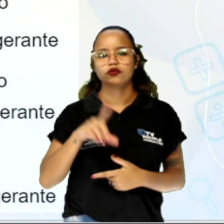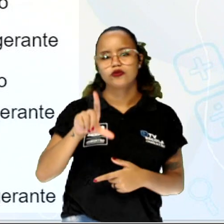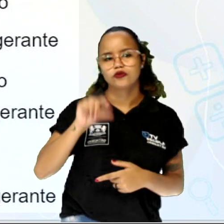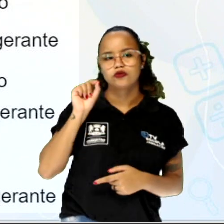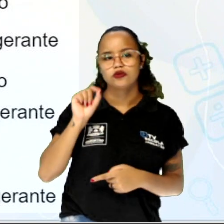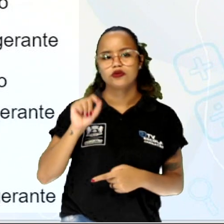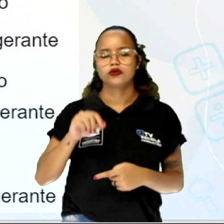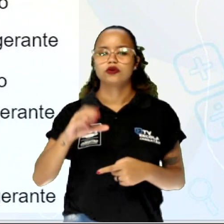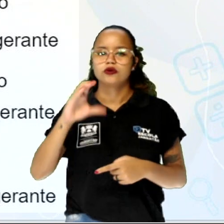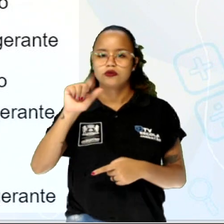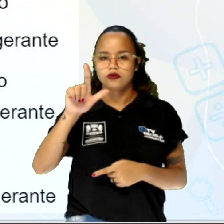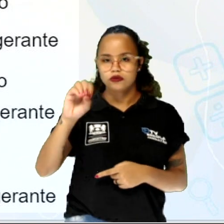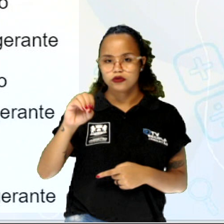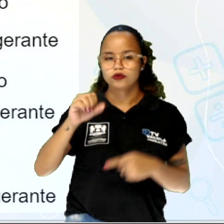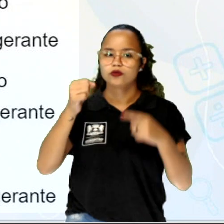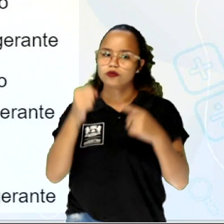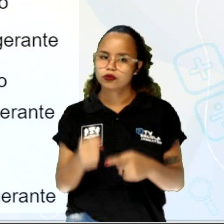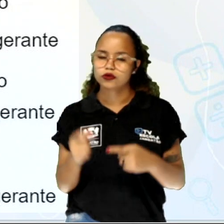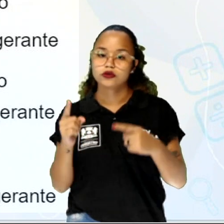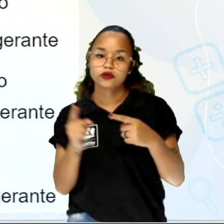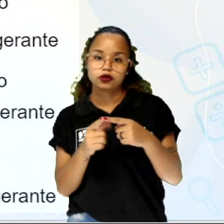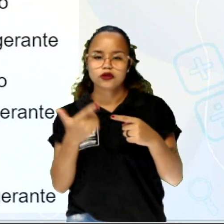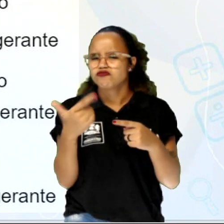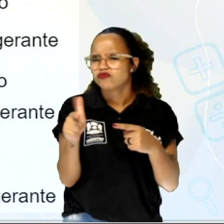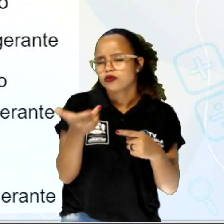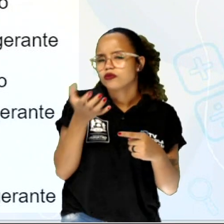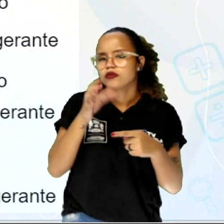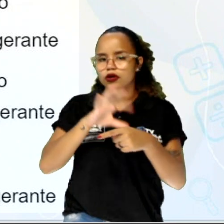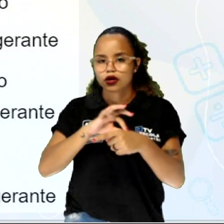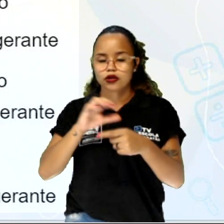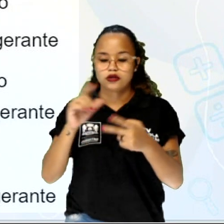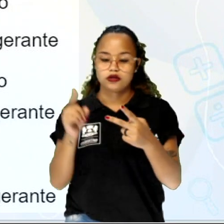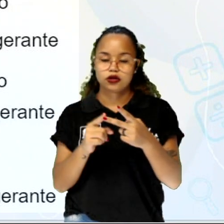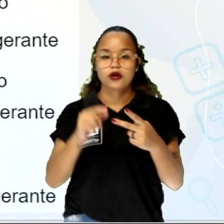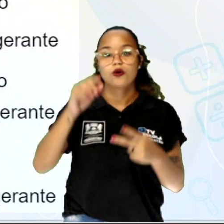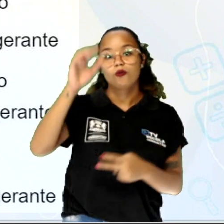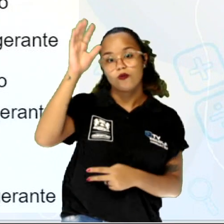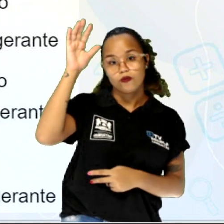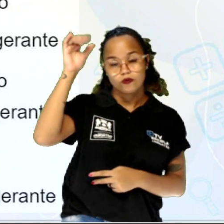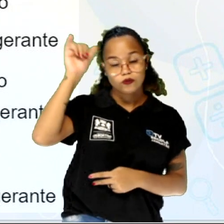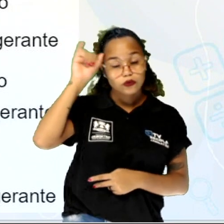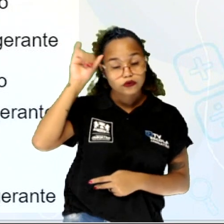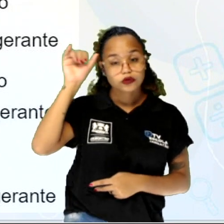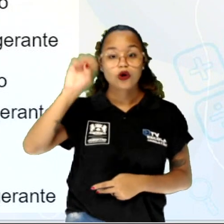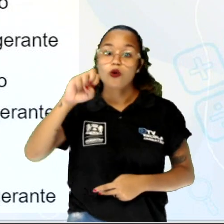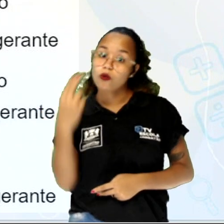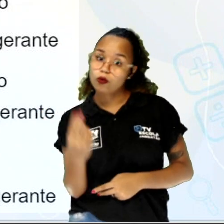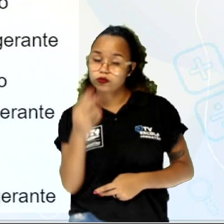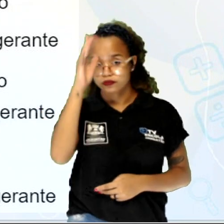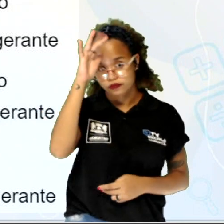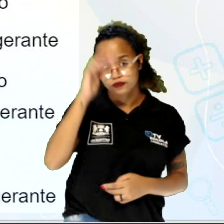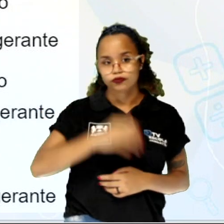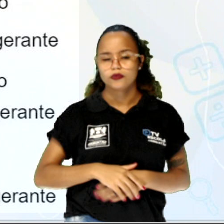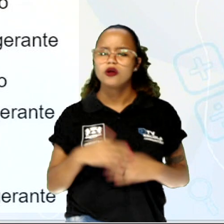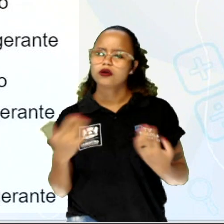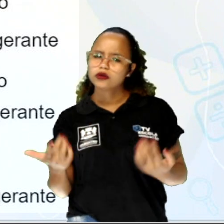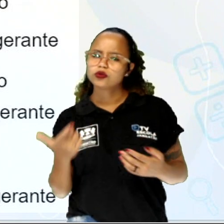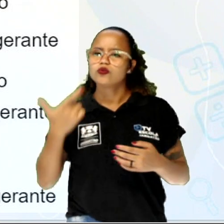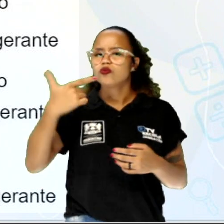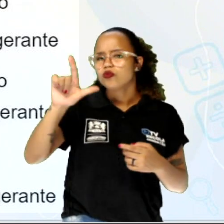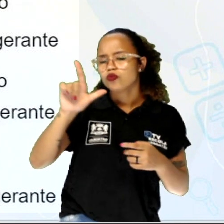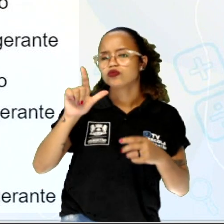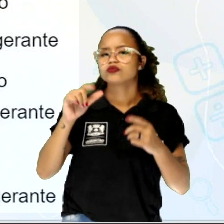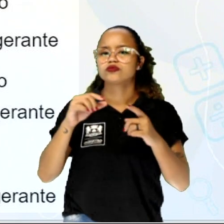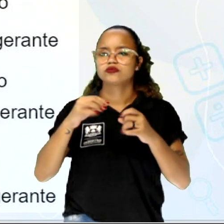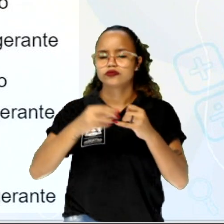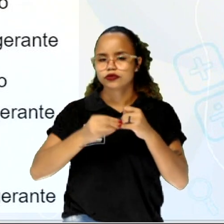o feijão com caldo, você pode escolher a carne vegetariana, bovina ou frango. Se também você escolher o feijão tropeiro, você também tem a possibilidade de